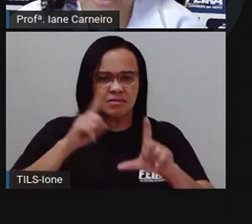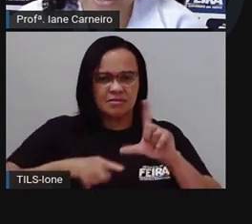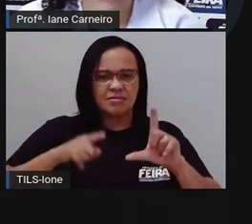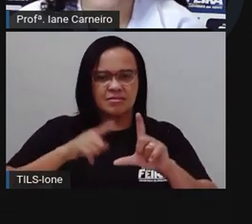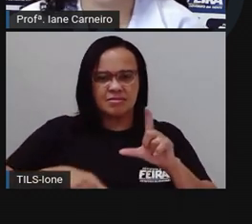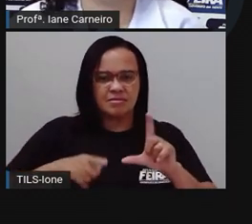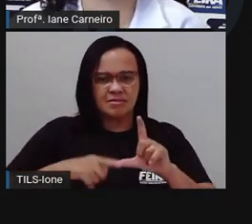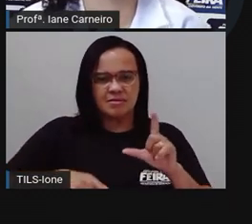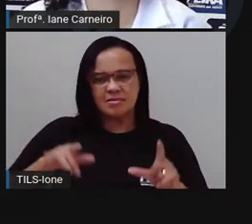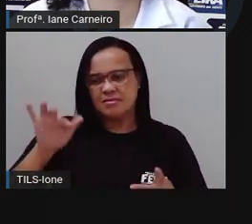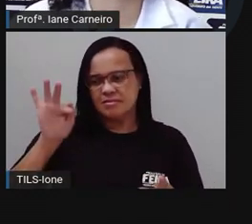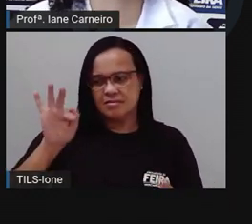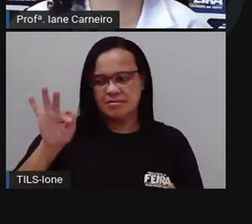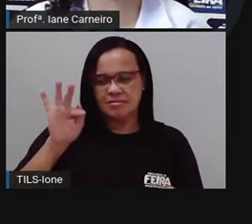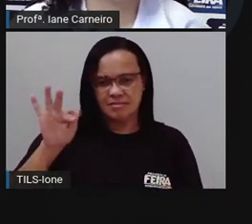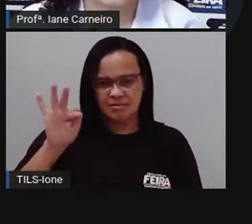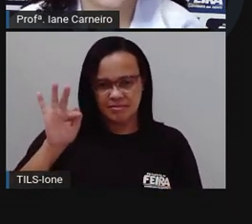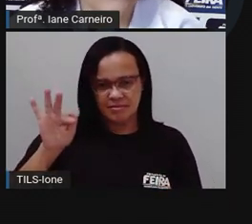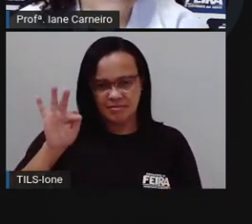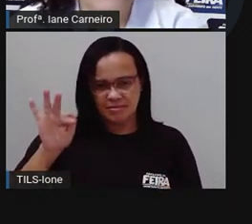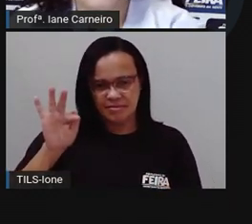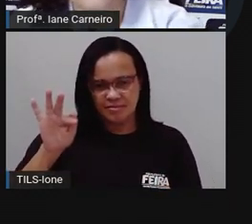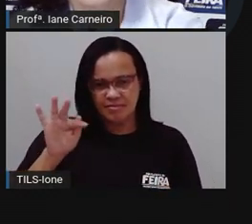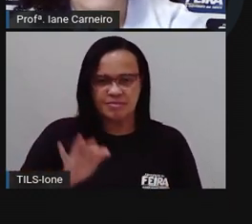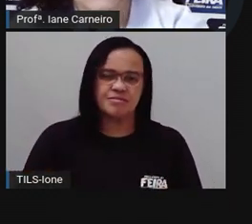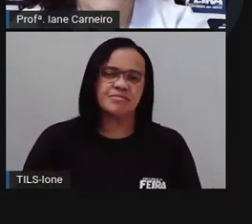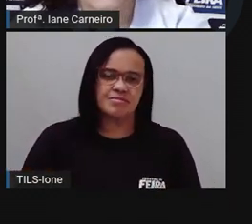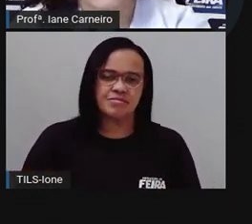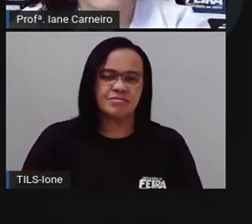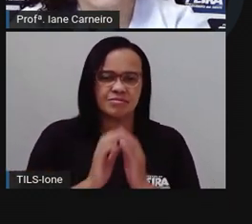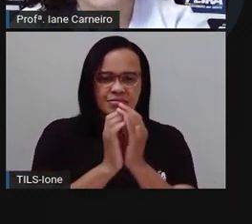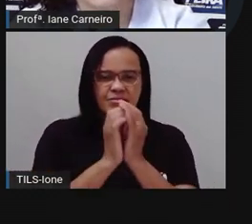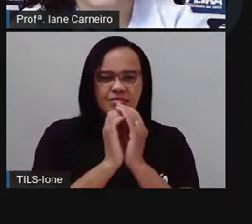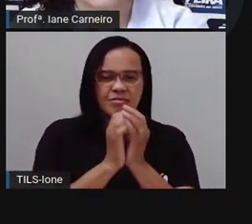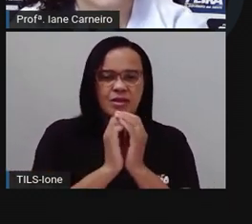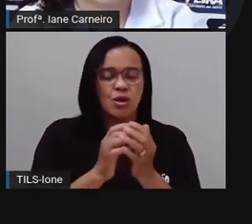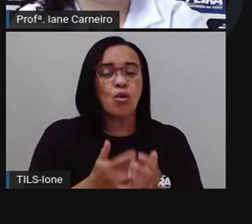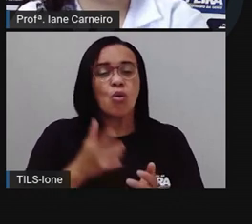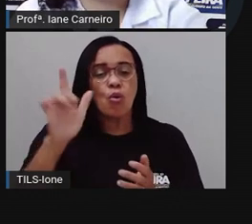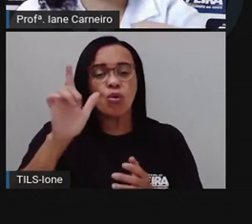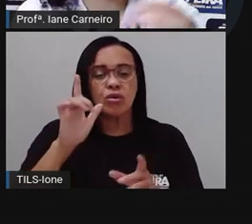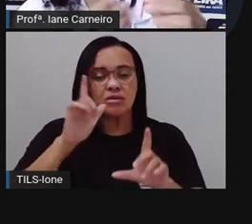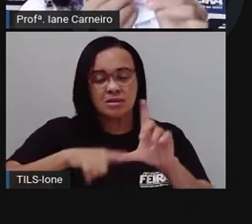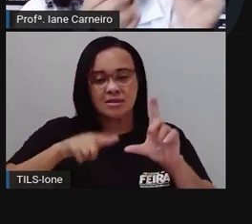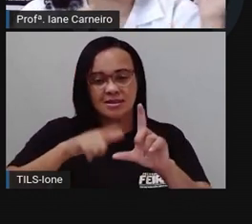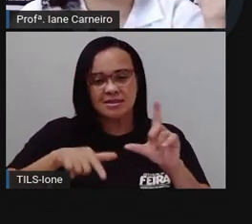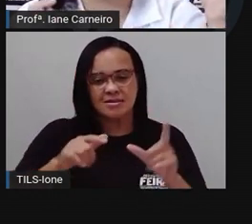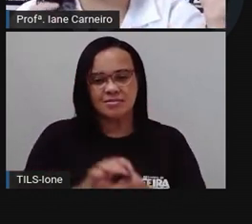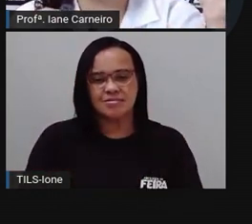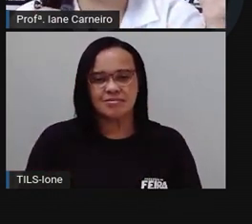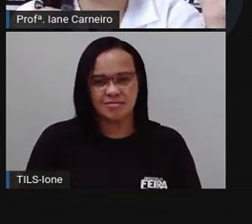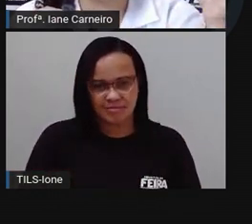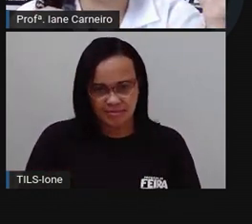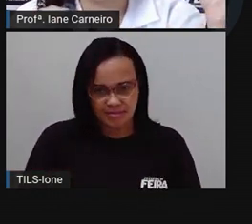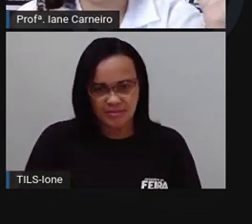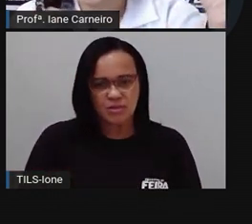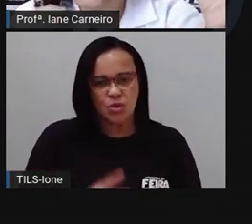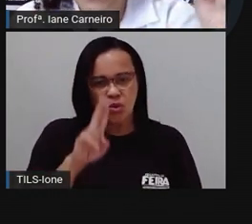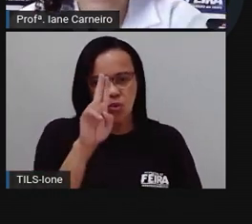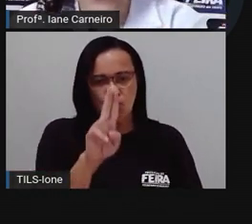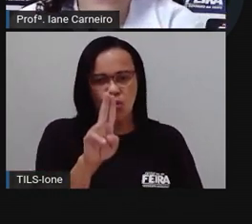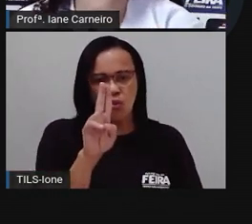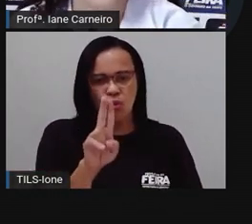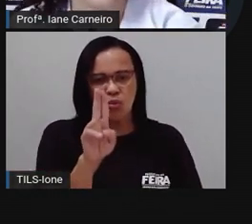Fê. foi? Pronto. Vou sortear outra letra. A letra U.